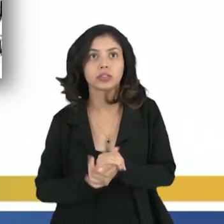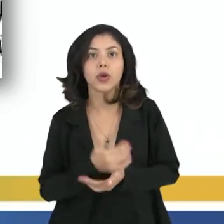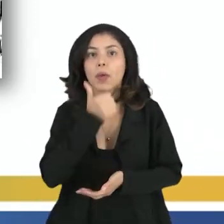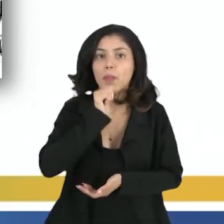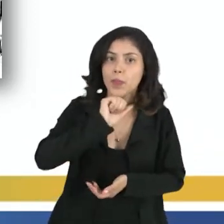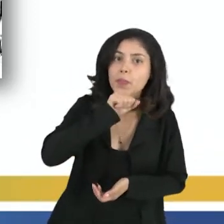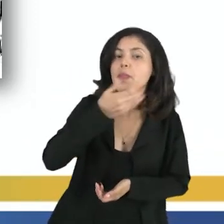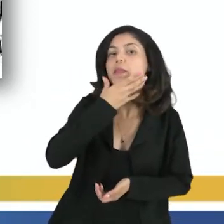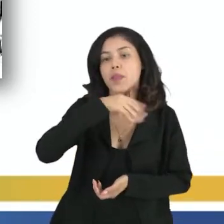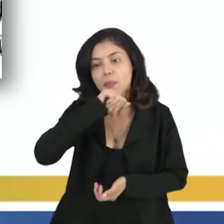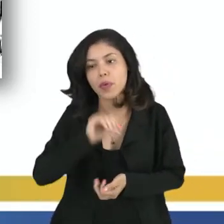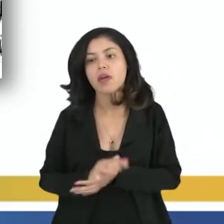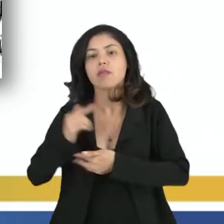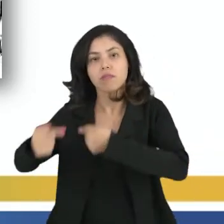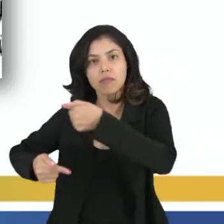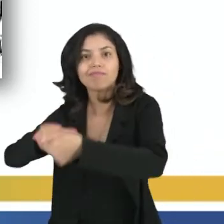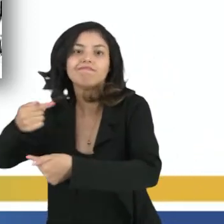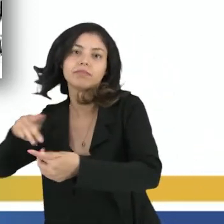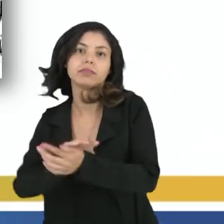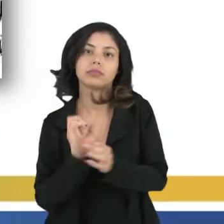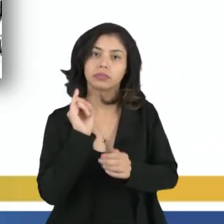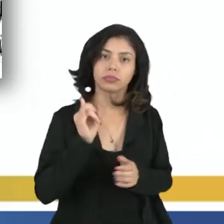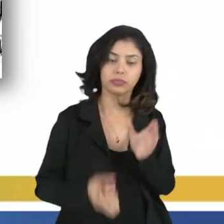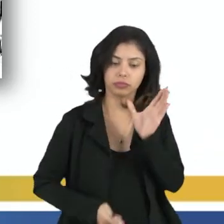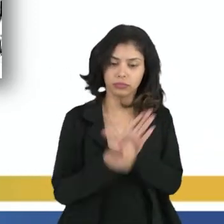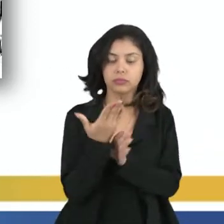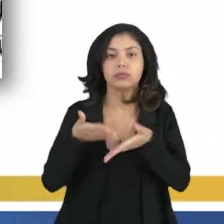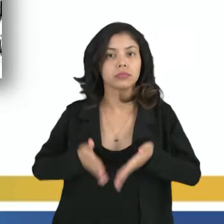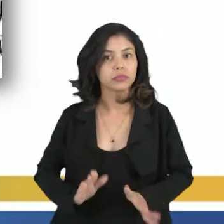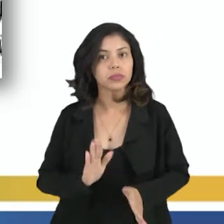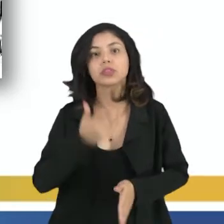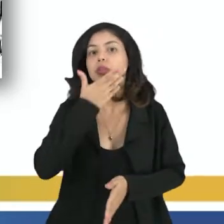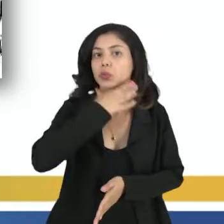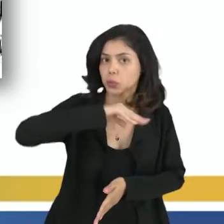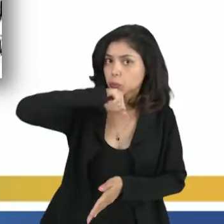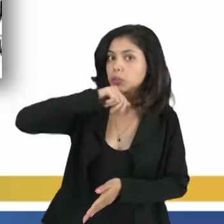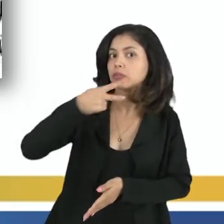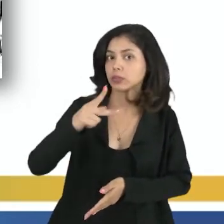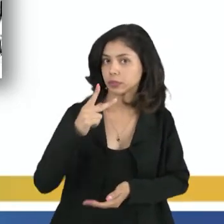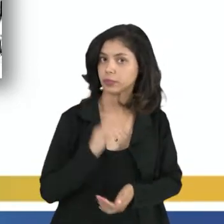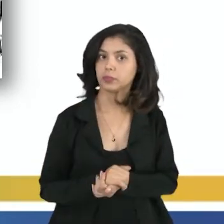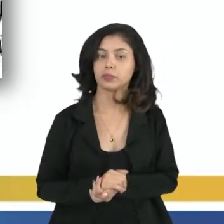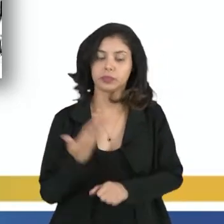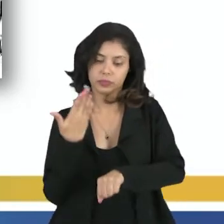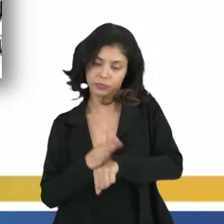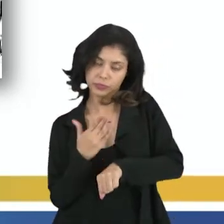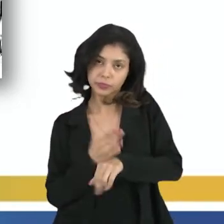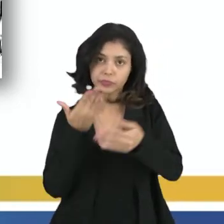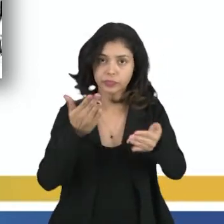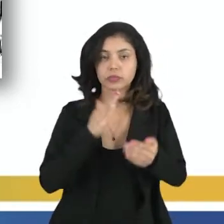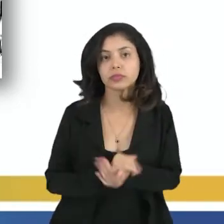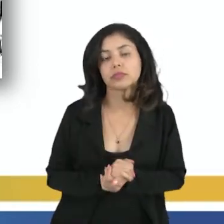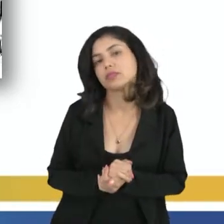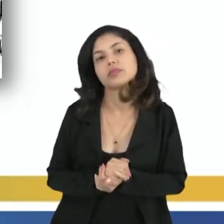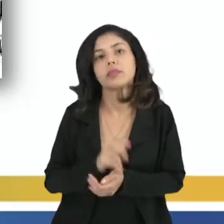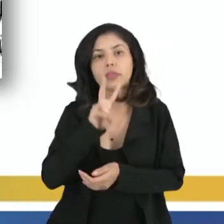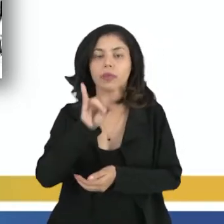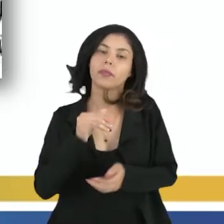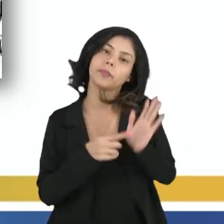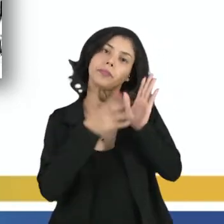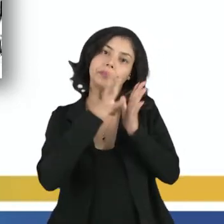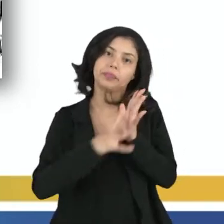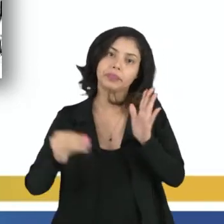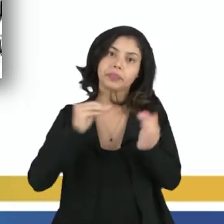para filho, né? Se você for criado da mesma forma que seu pai foi, com as mesmas práticas, aí você vai